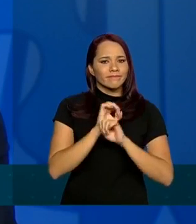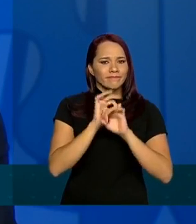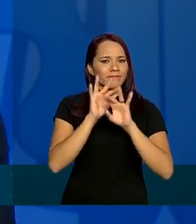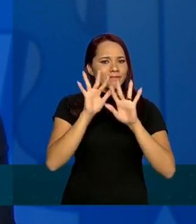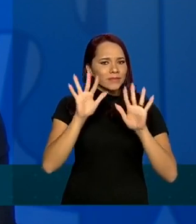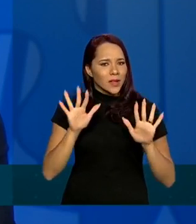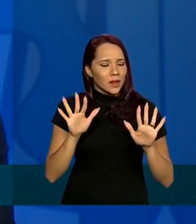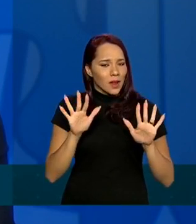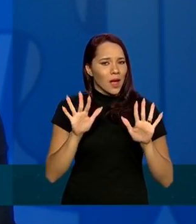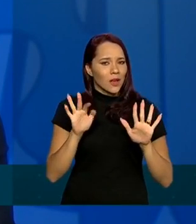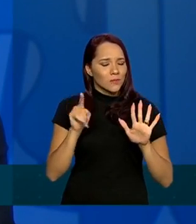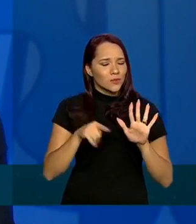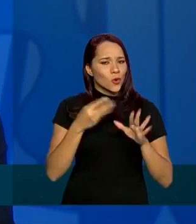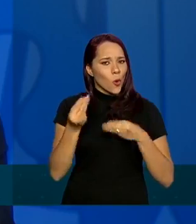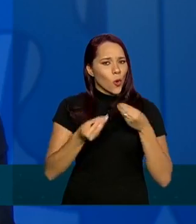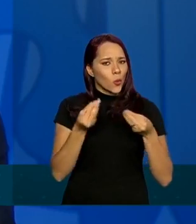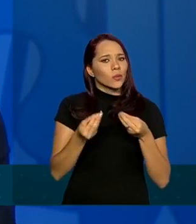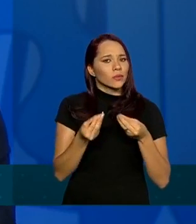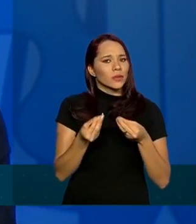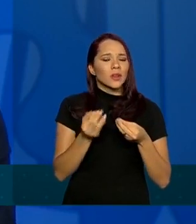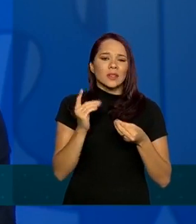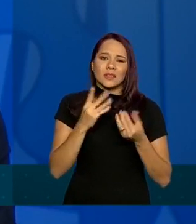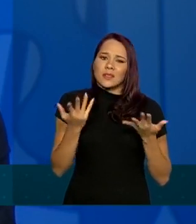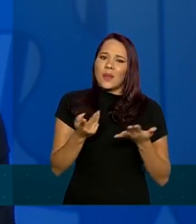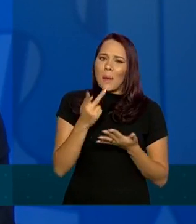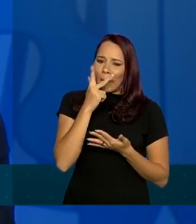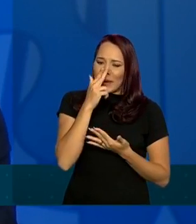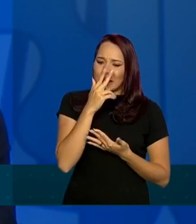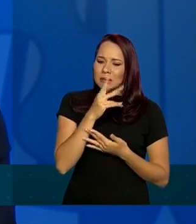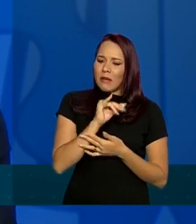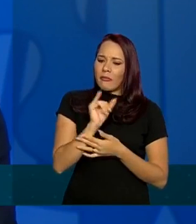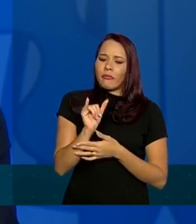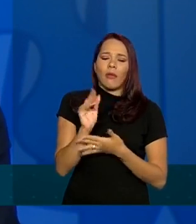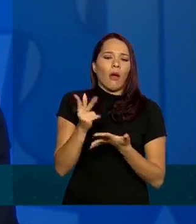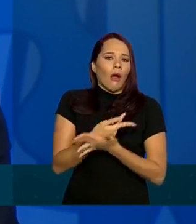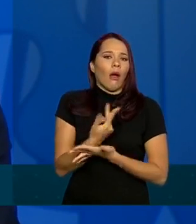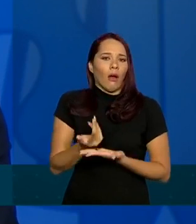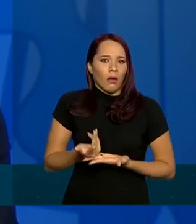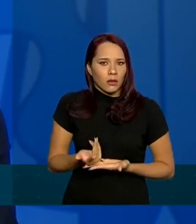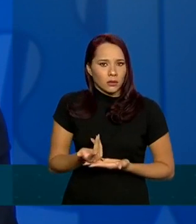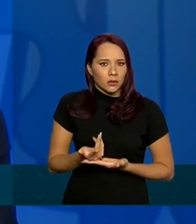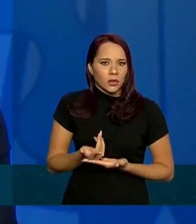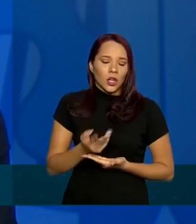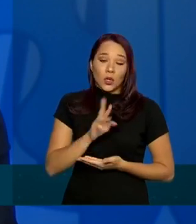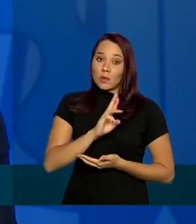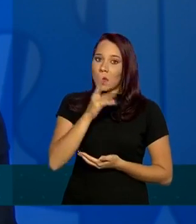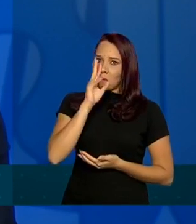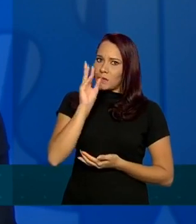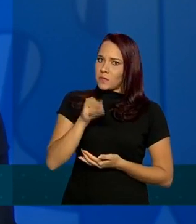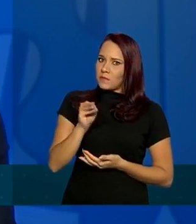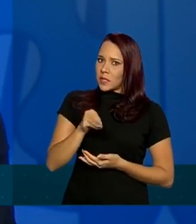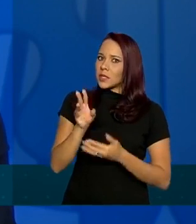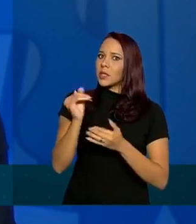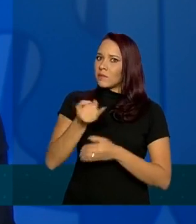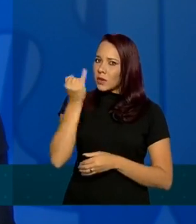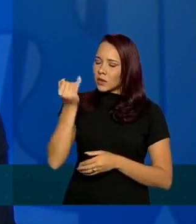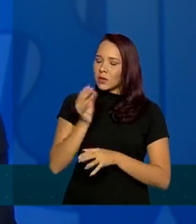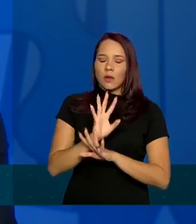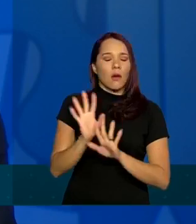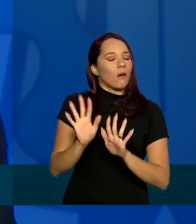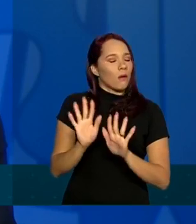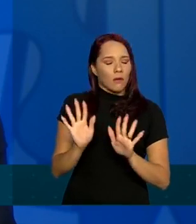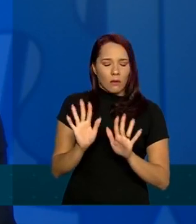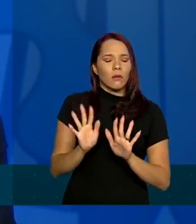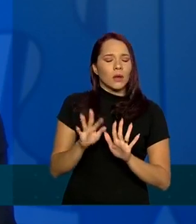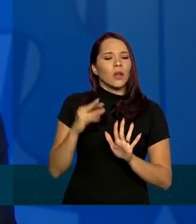claro em termos de comunicação porque senão a gente passa uma comunicação não estou menosprezando a importância da informação